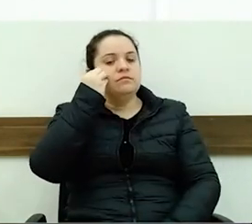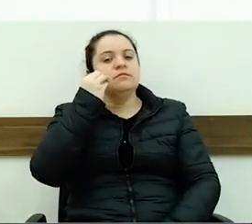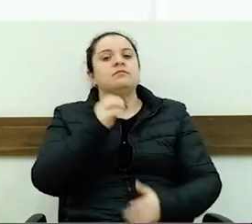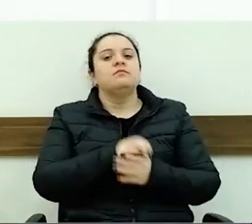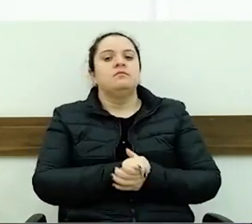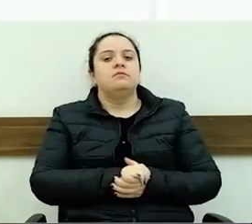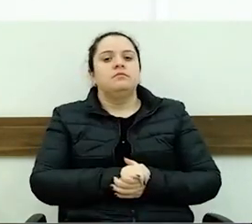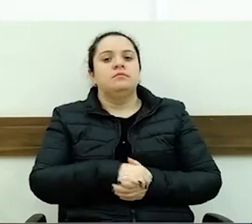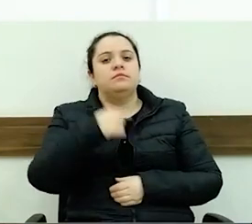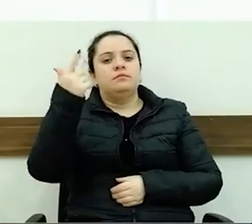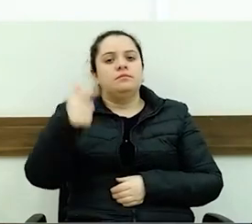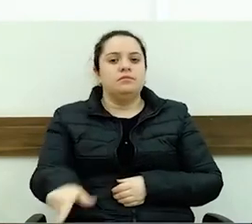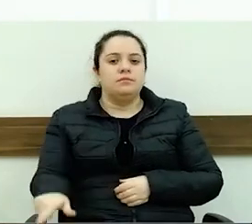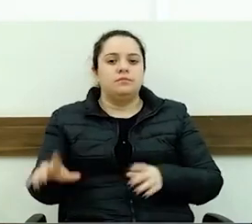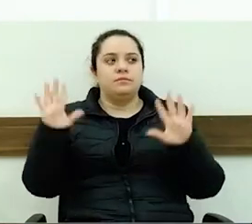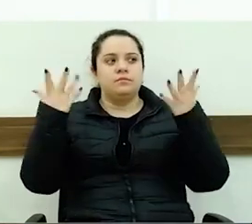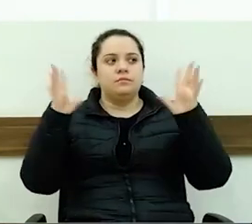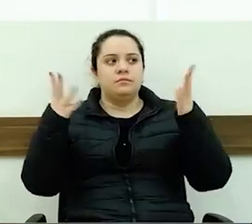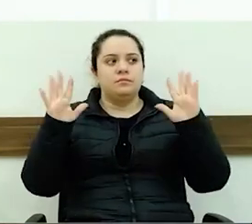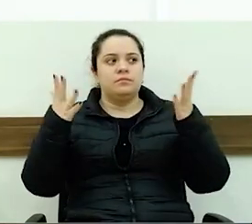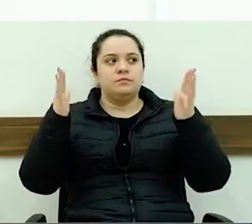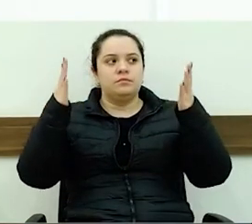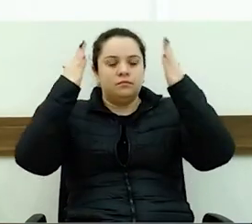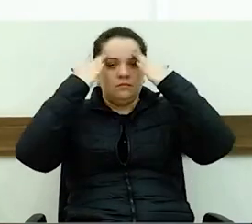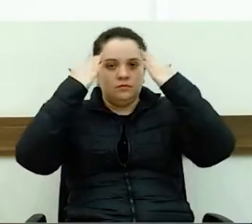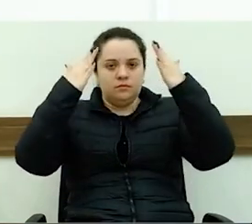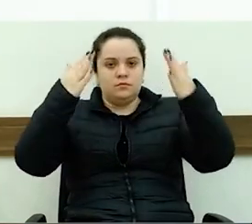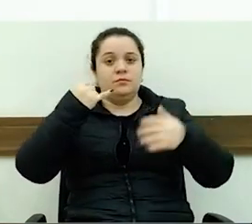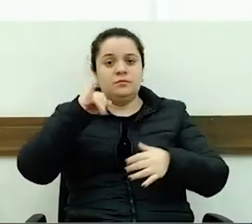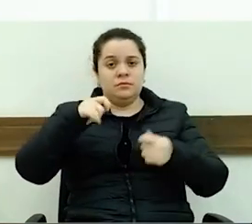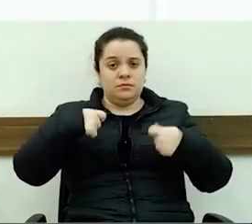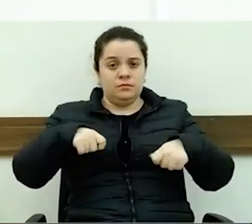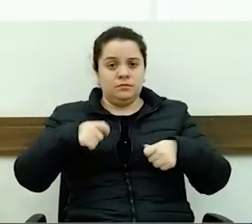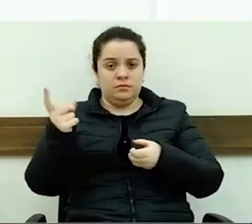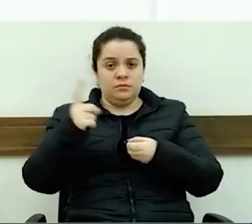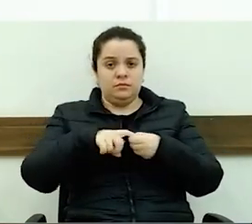parabéns, muito obrigado. Se necessário for, volto nos cinco minutos. Obrigado. Obrigado. Obrigado. Obrigado. Obrigado.